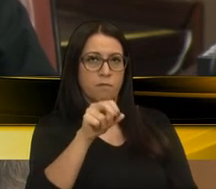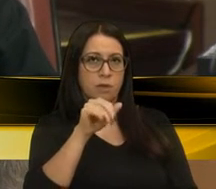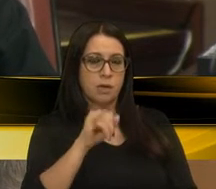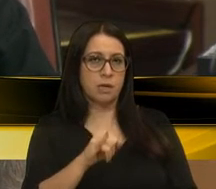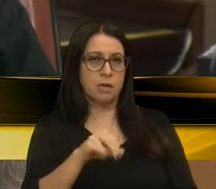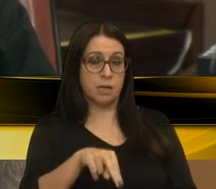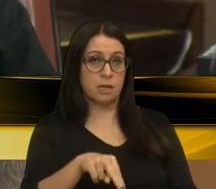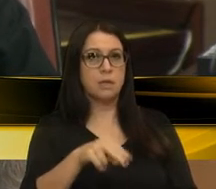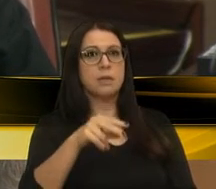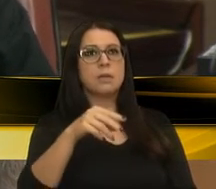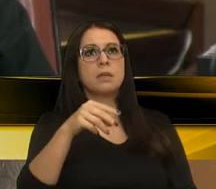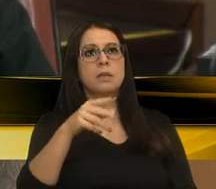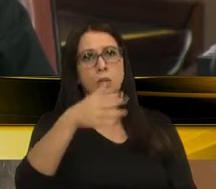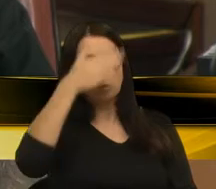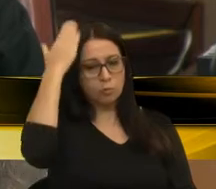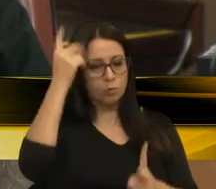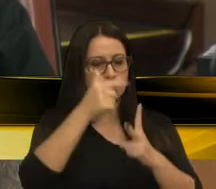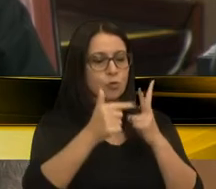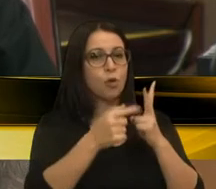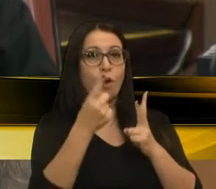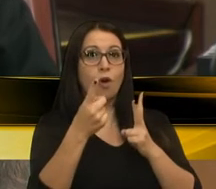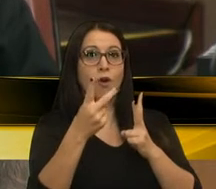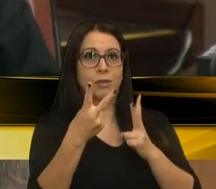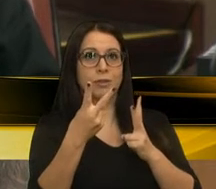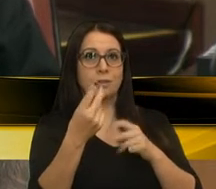seu Barbosa Velho. Dois advogados.